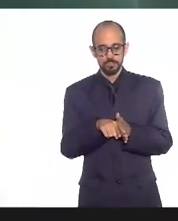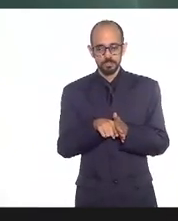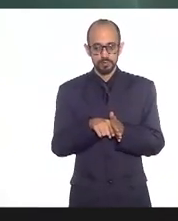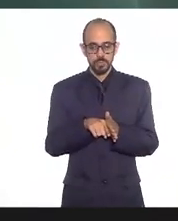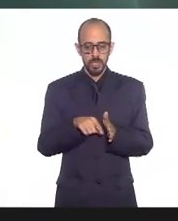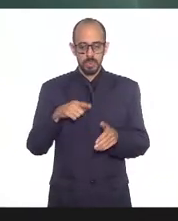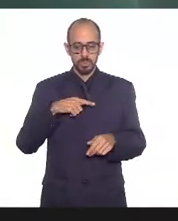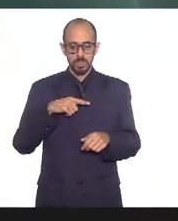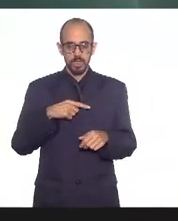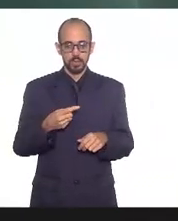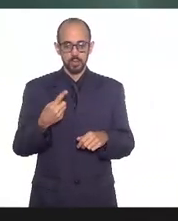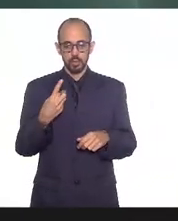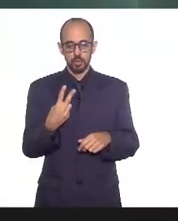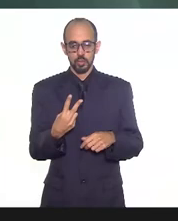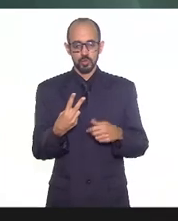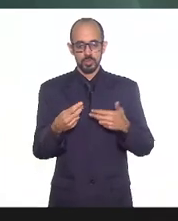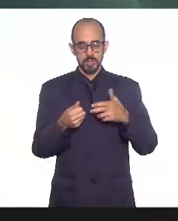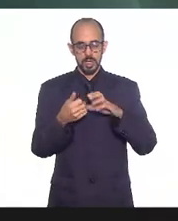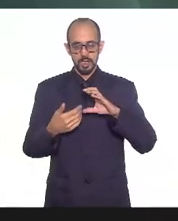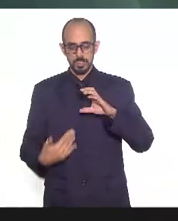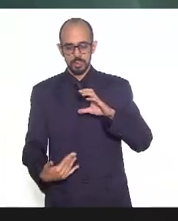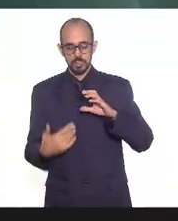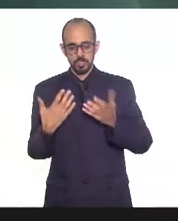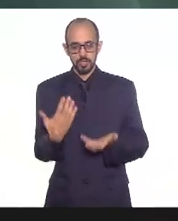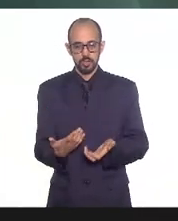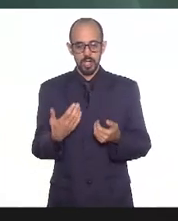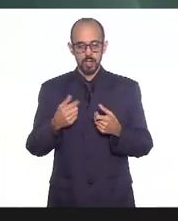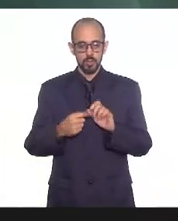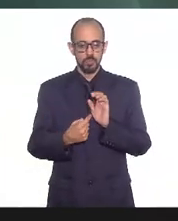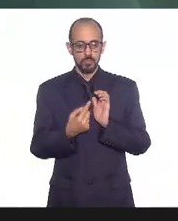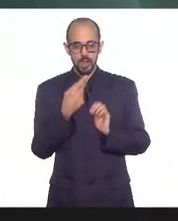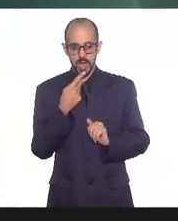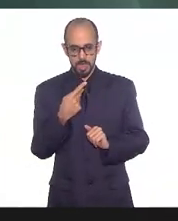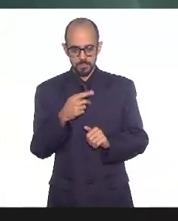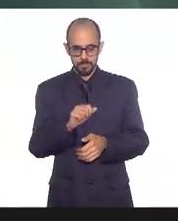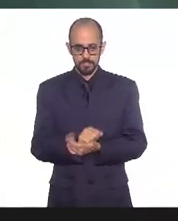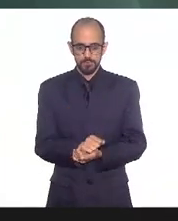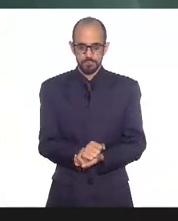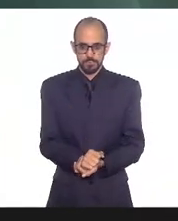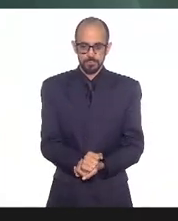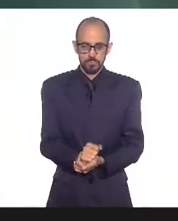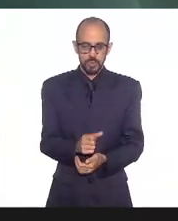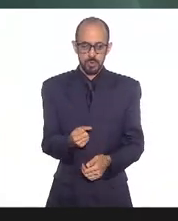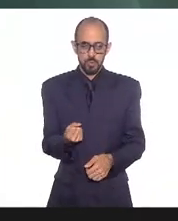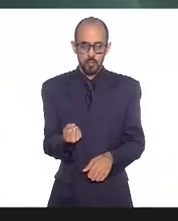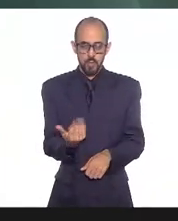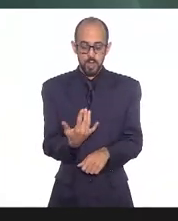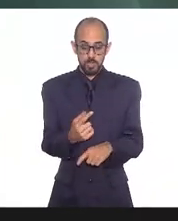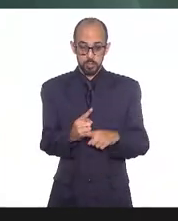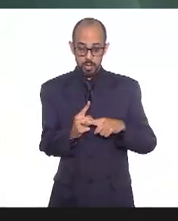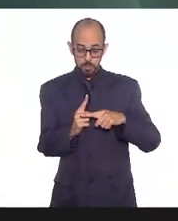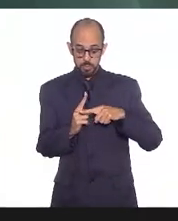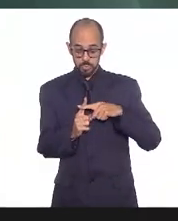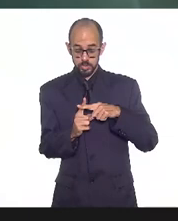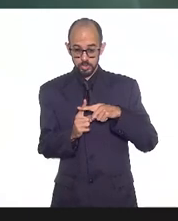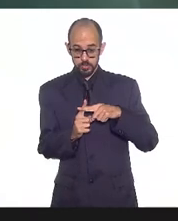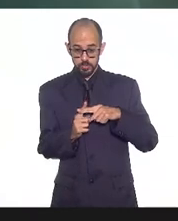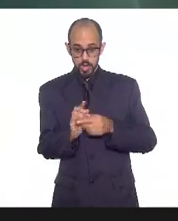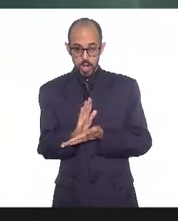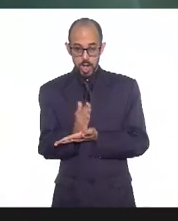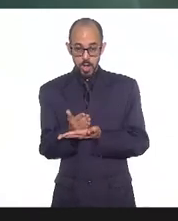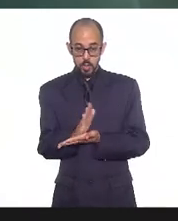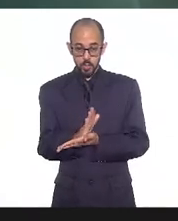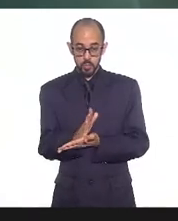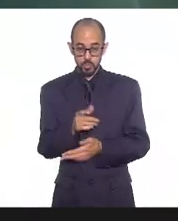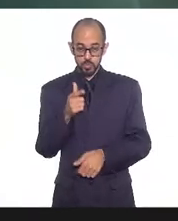dois aspectos que eu queria lembrar os colegas aqui que uma vez que o PCR fique positivo existem pessoas que